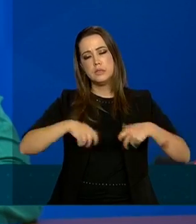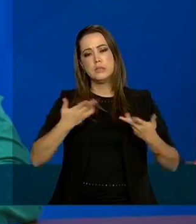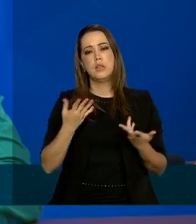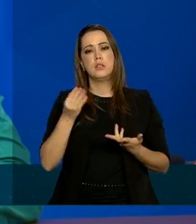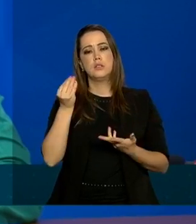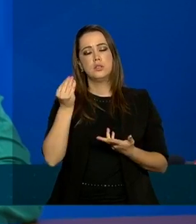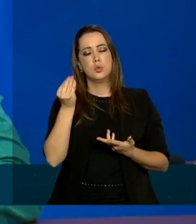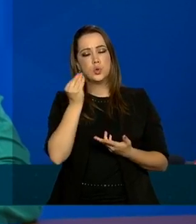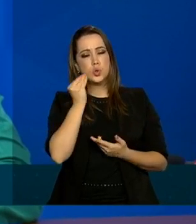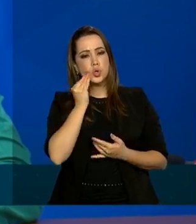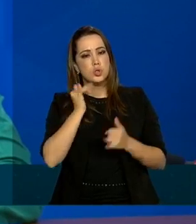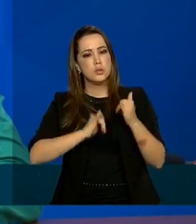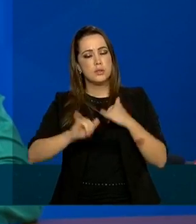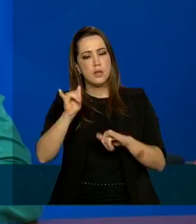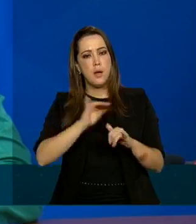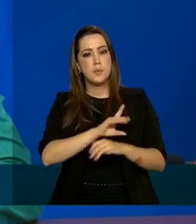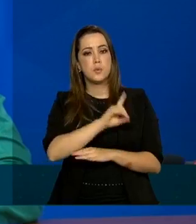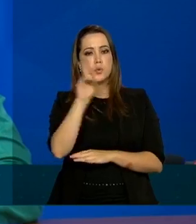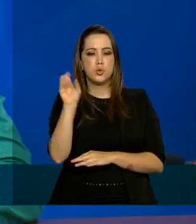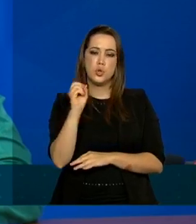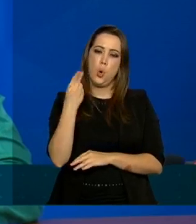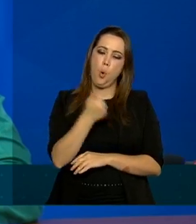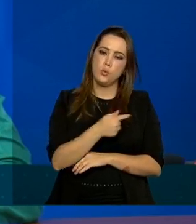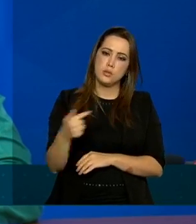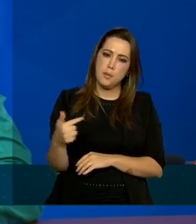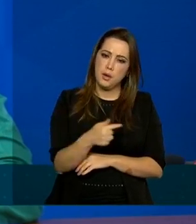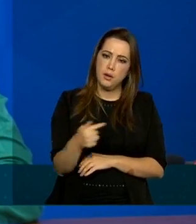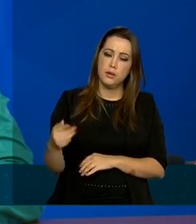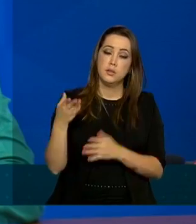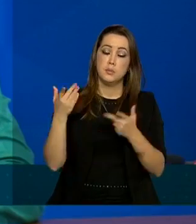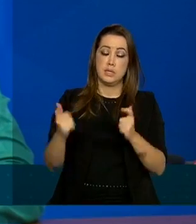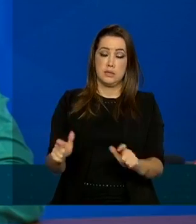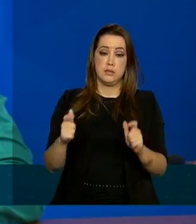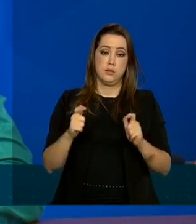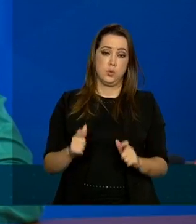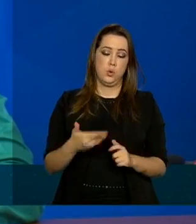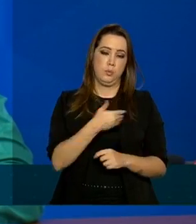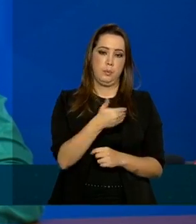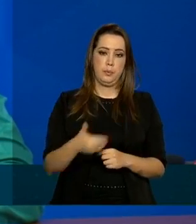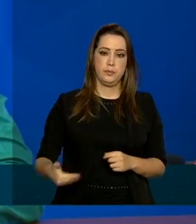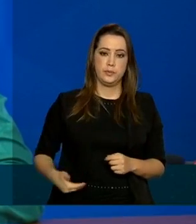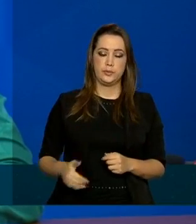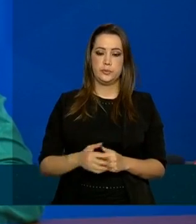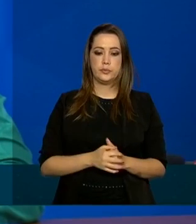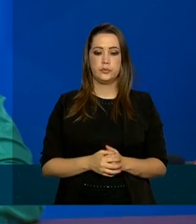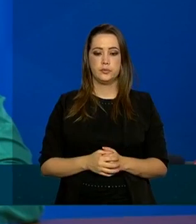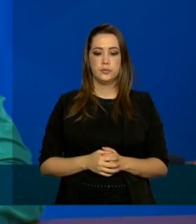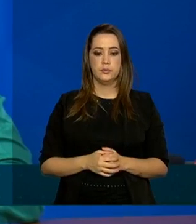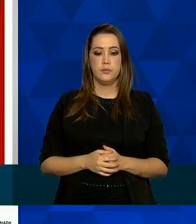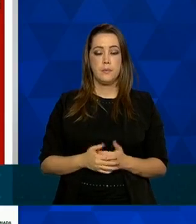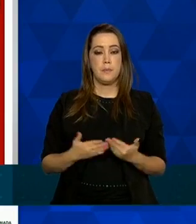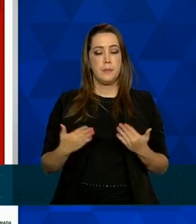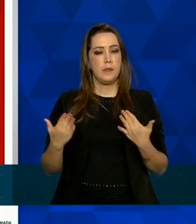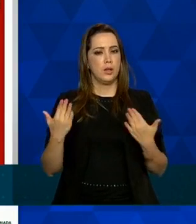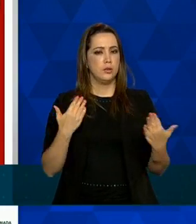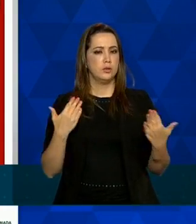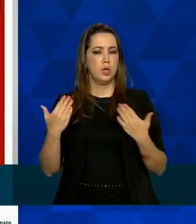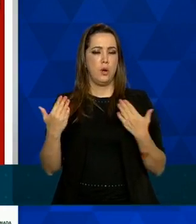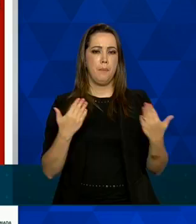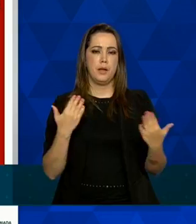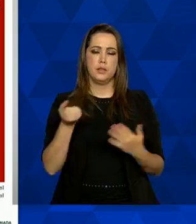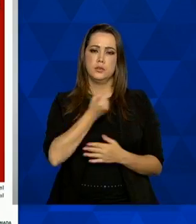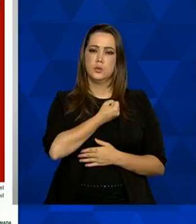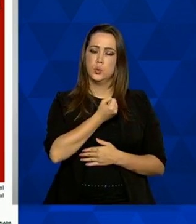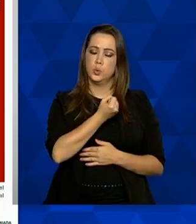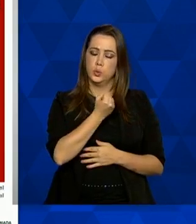realização de exames por dia e por semana para esses laboratórios públicos em relação ao número